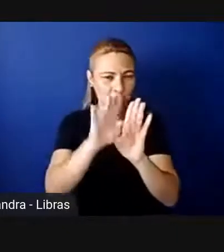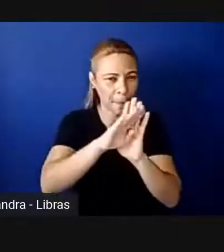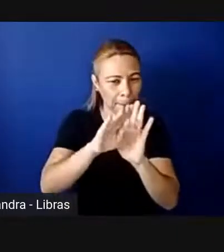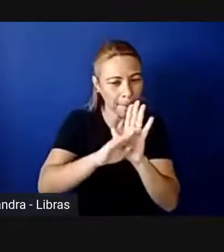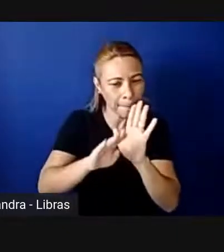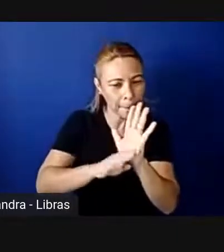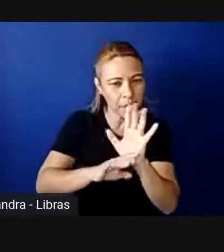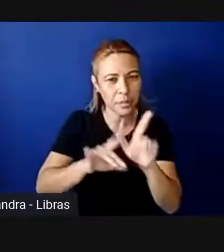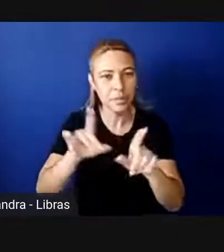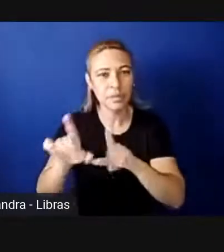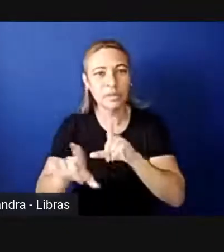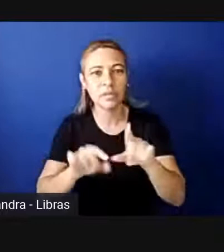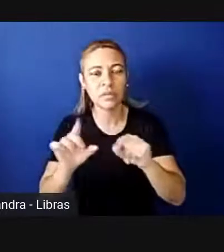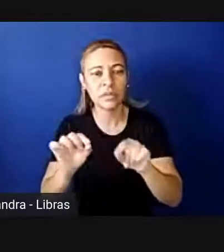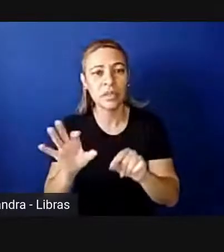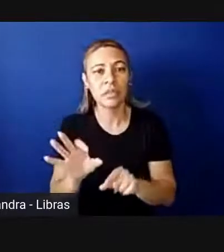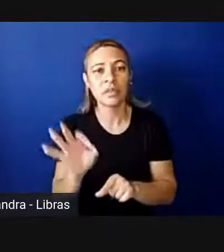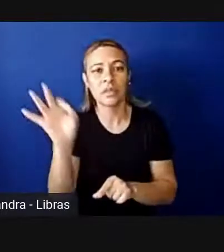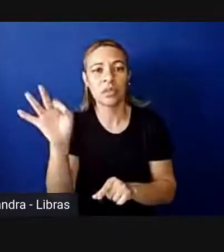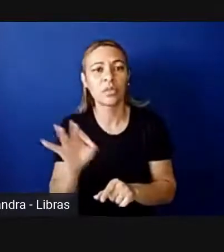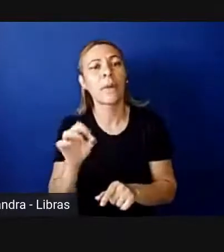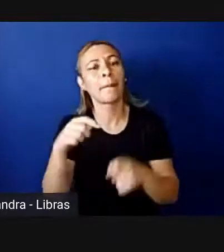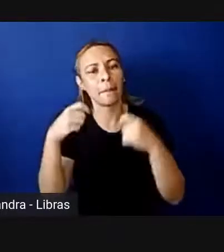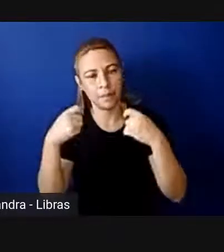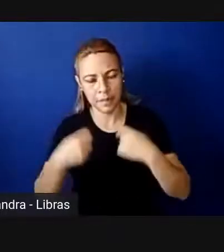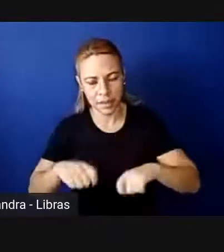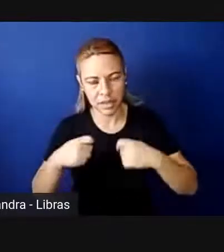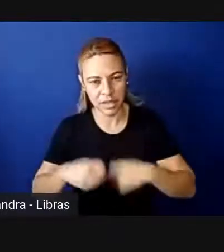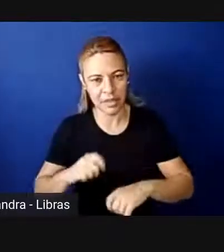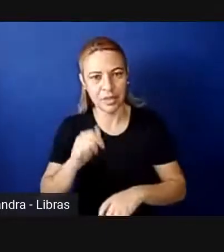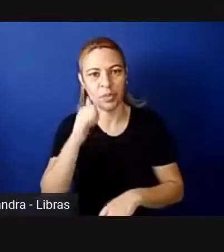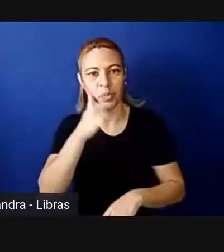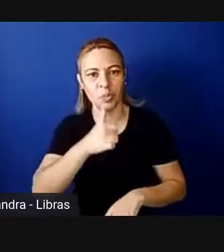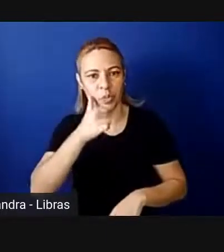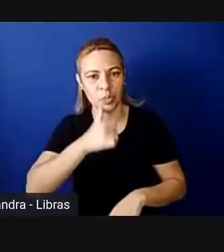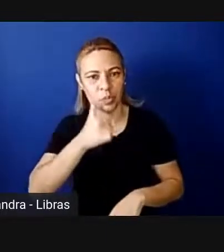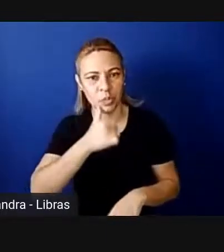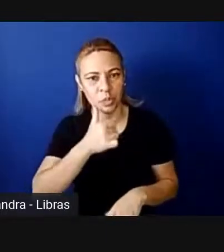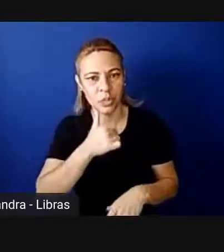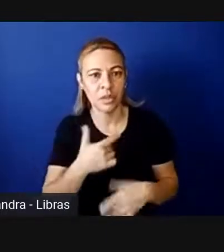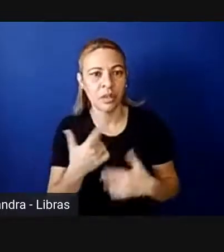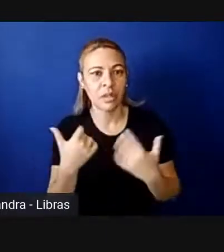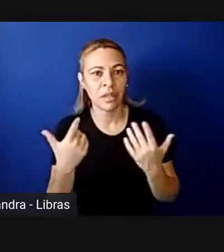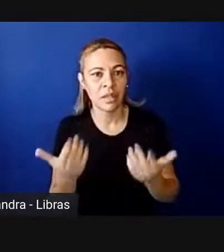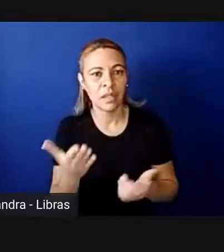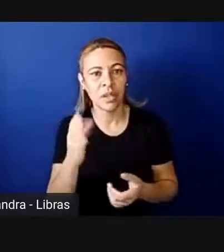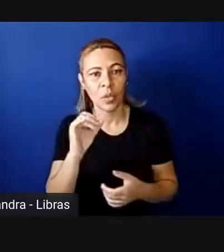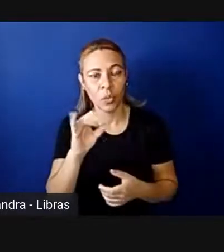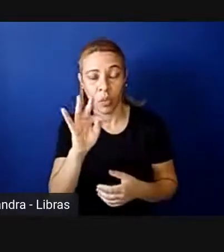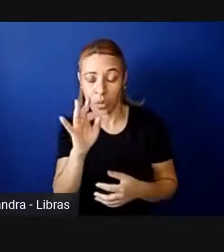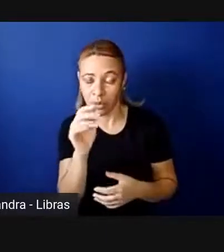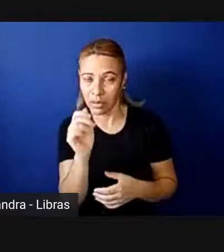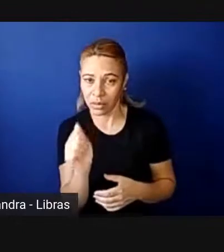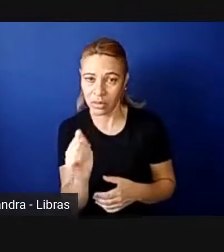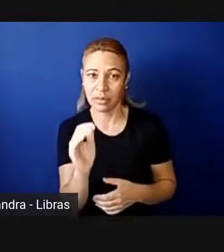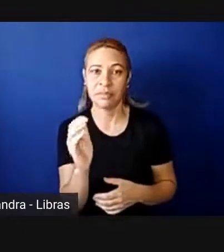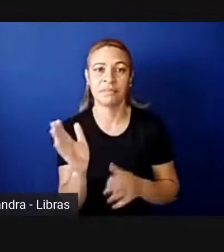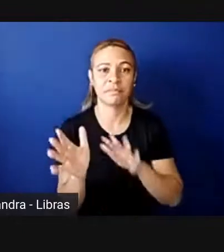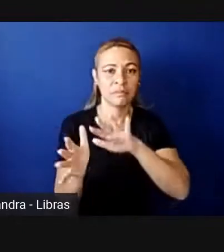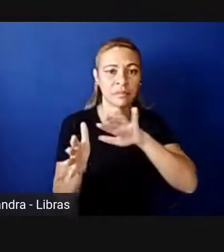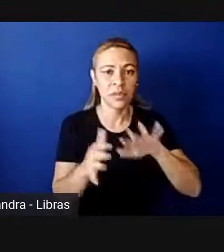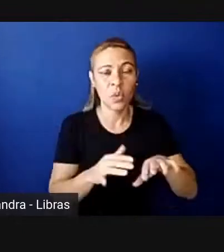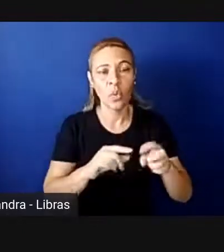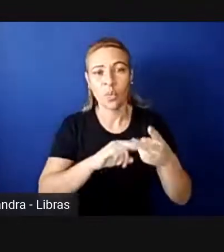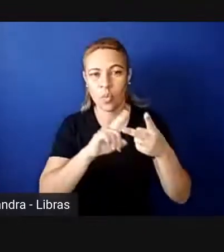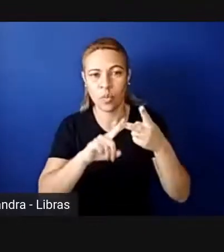um percentual X tem que ser de mulheres, né, então, isso são cotas de candidaturas. O outro tipo